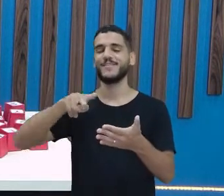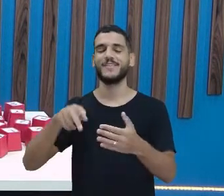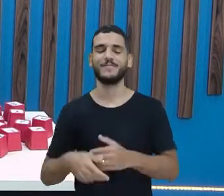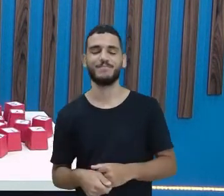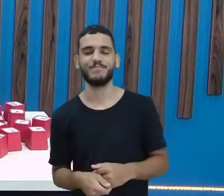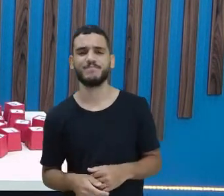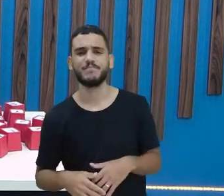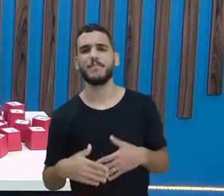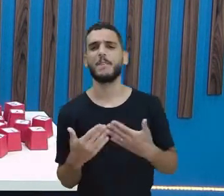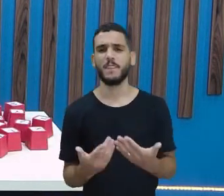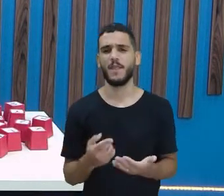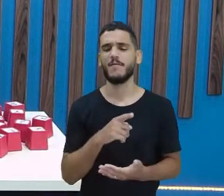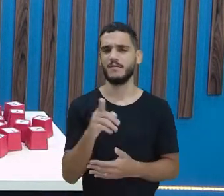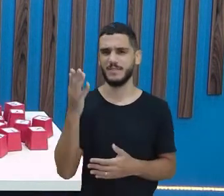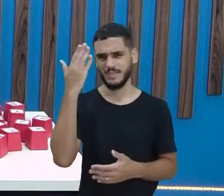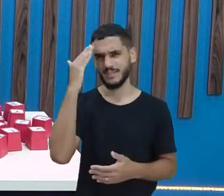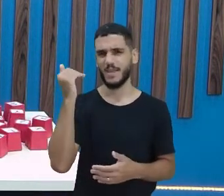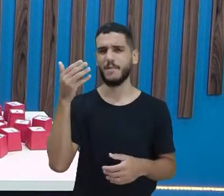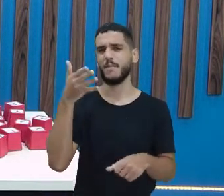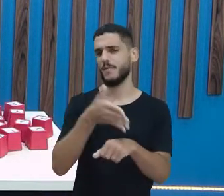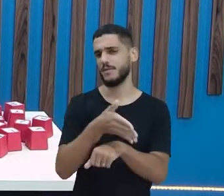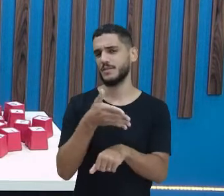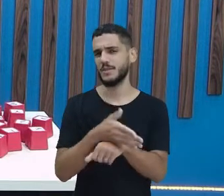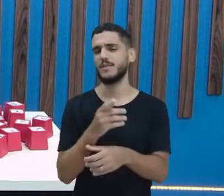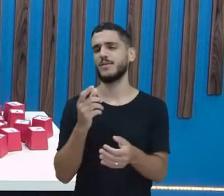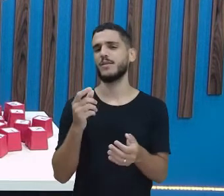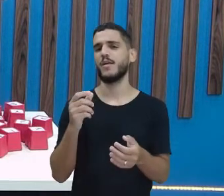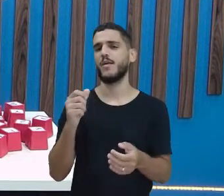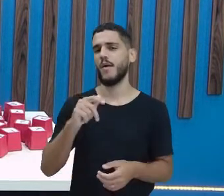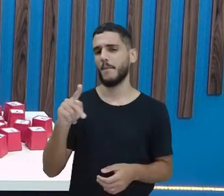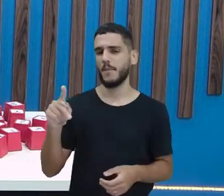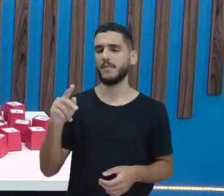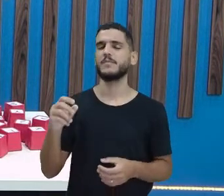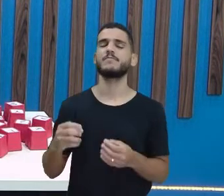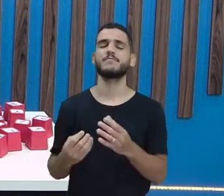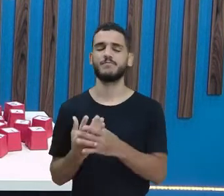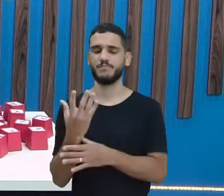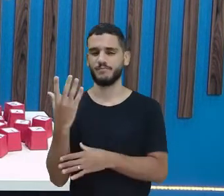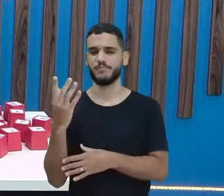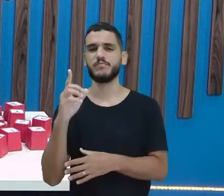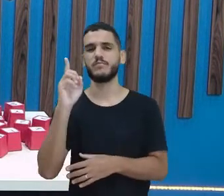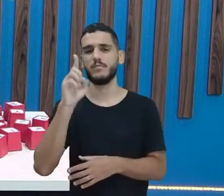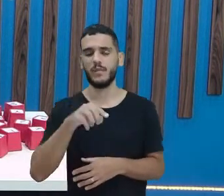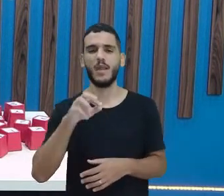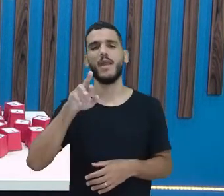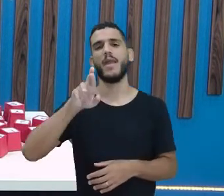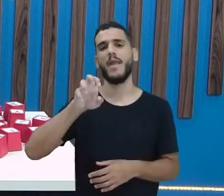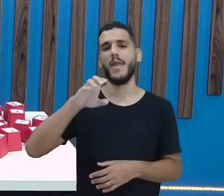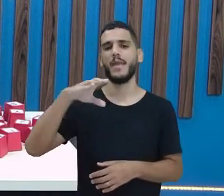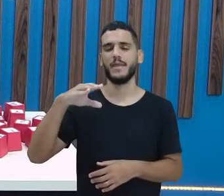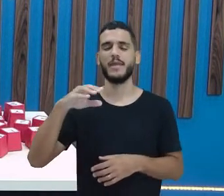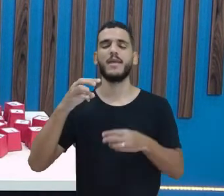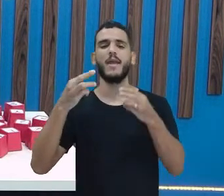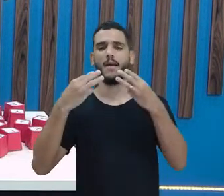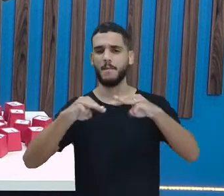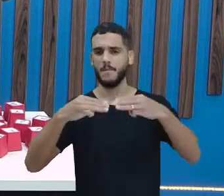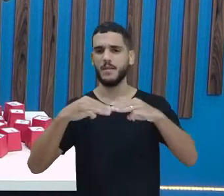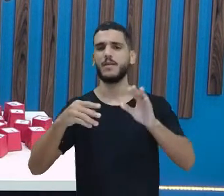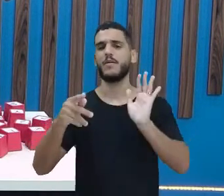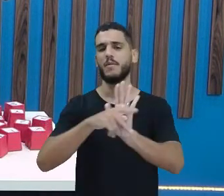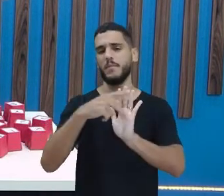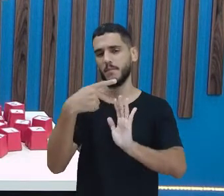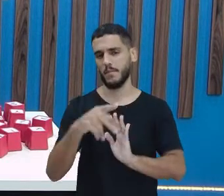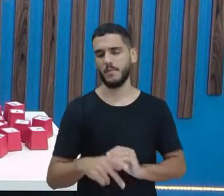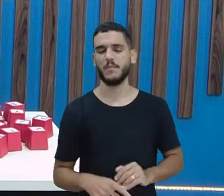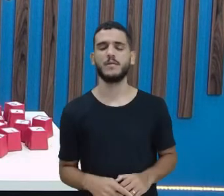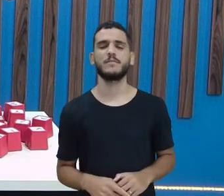também já sabe como é que acessa a Ávore de Livros, a sua matrícula, tá? Rec e a sua matrícula. Então, se você ainda